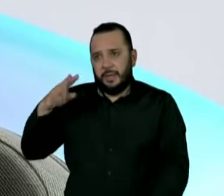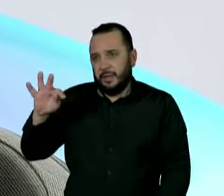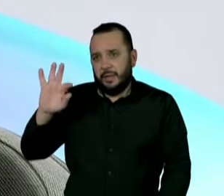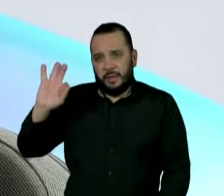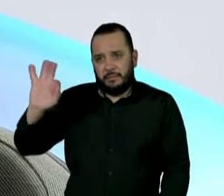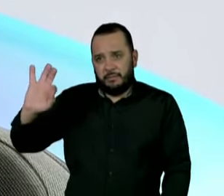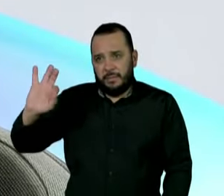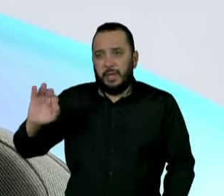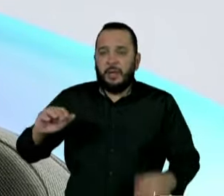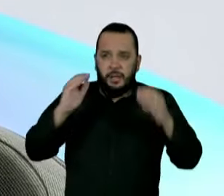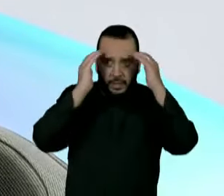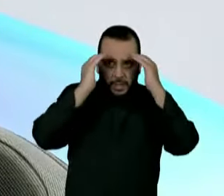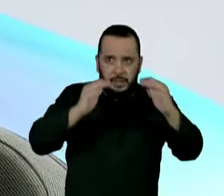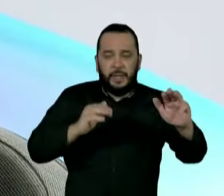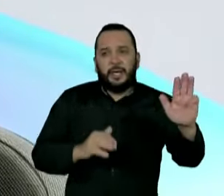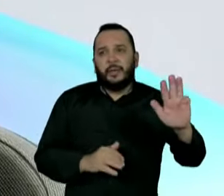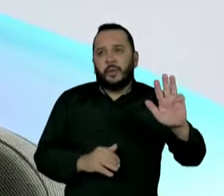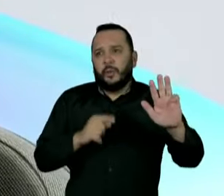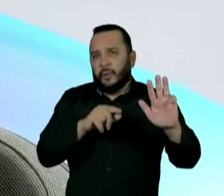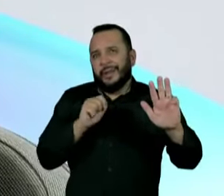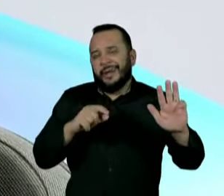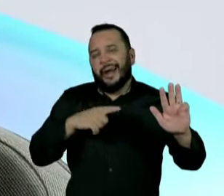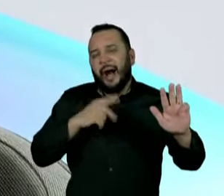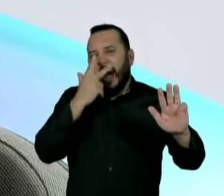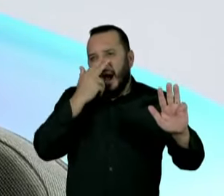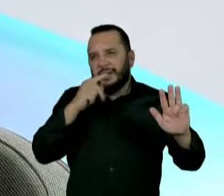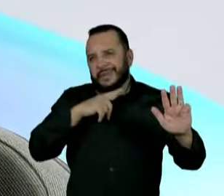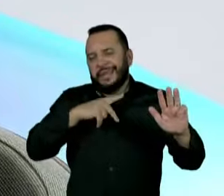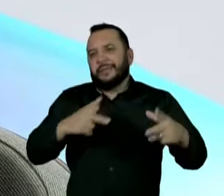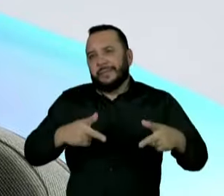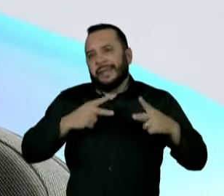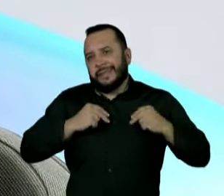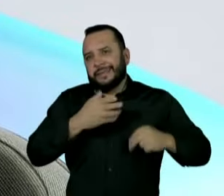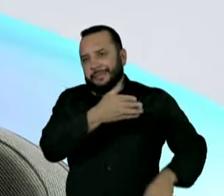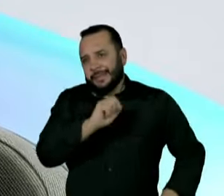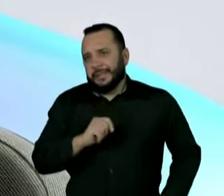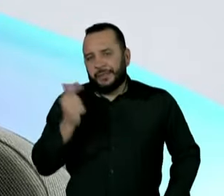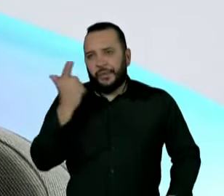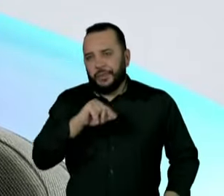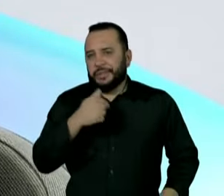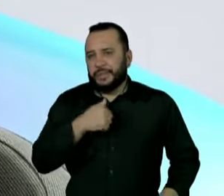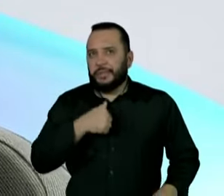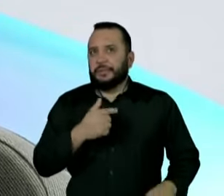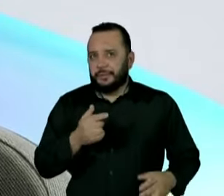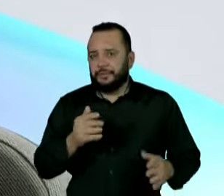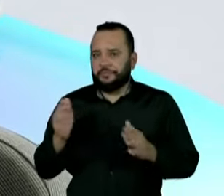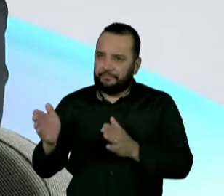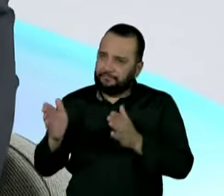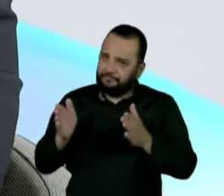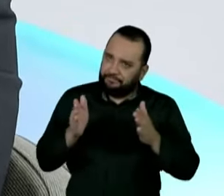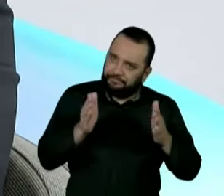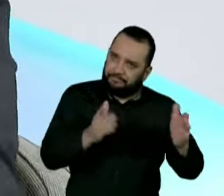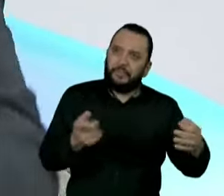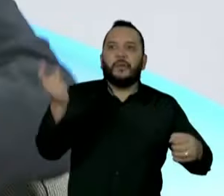respeito o presidente Lula, acho que ele tem um mérito enorme de ter passado pelo que ele passou e voltar para a vida pública, ter